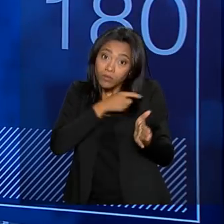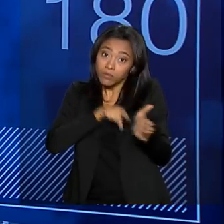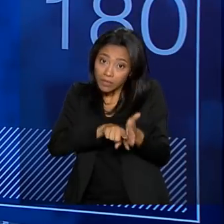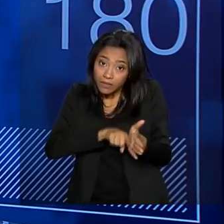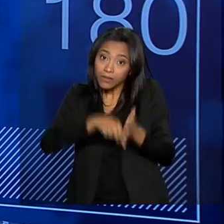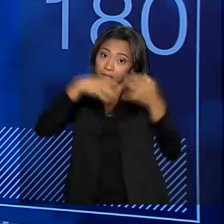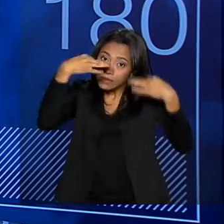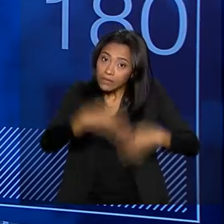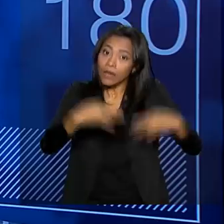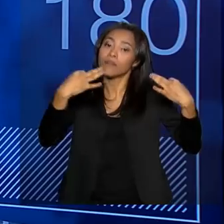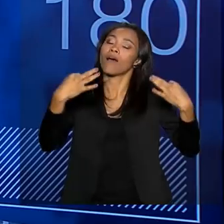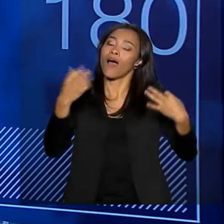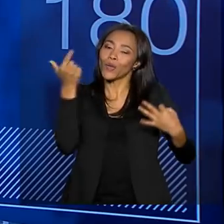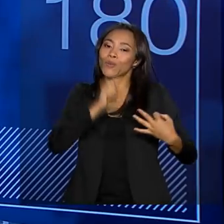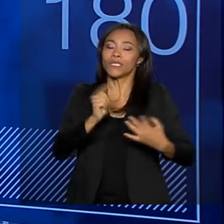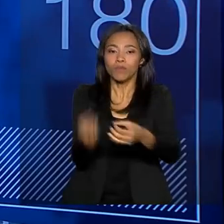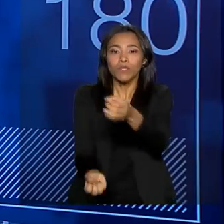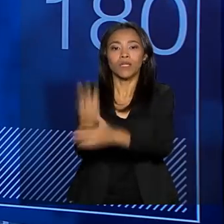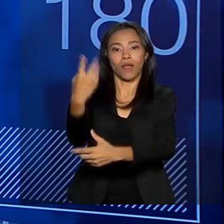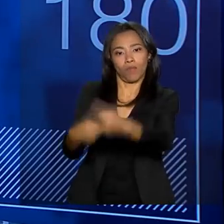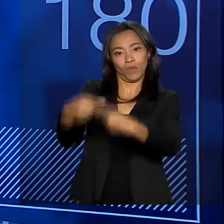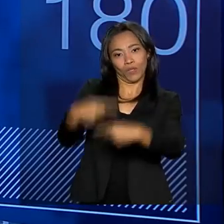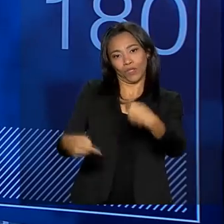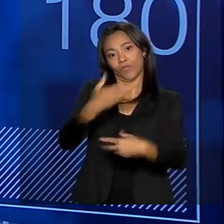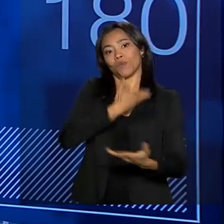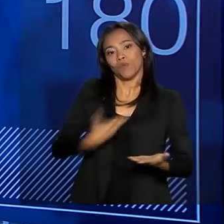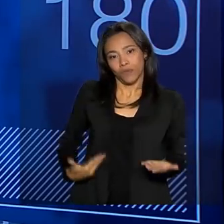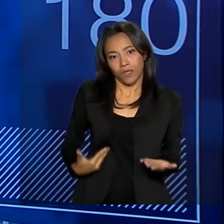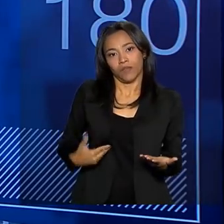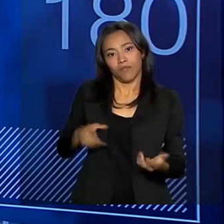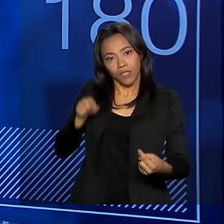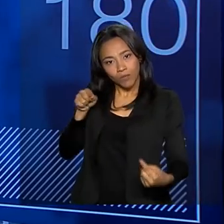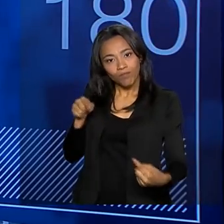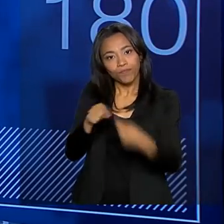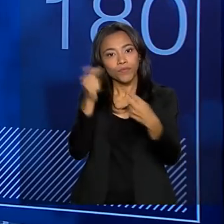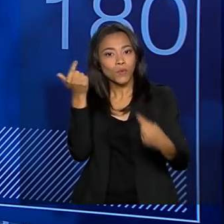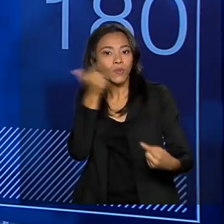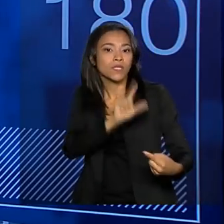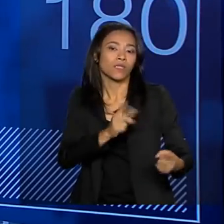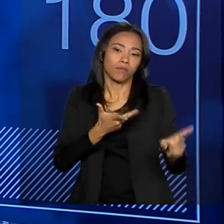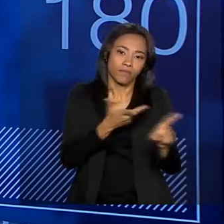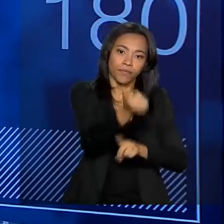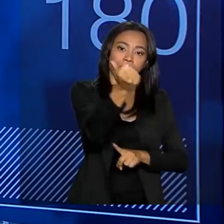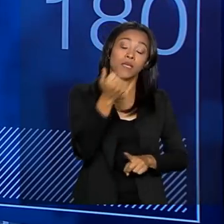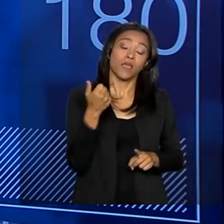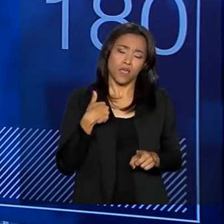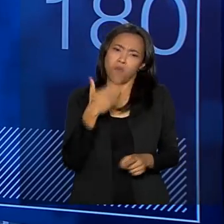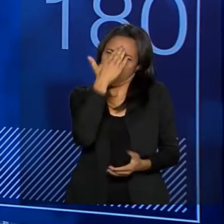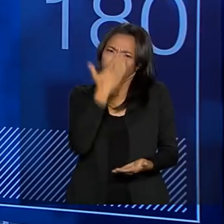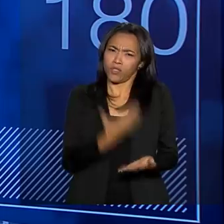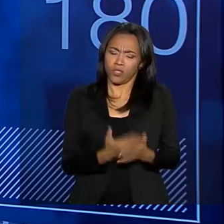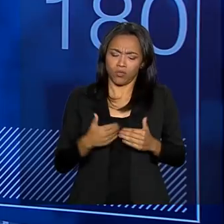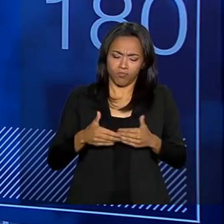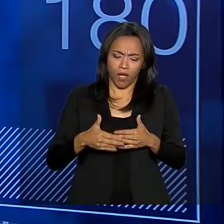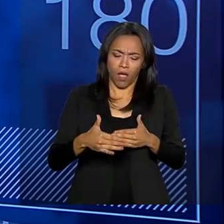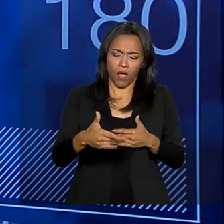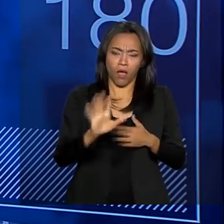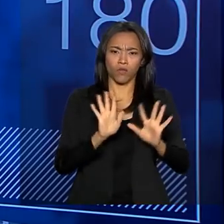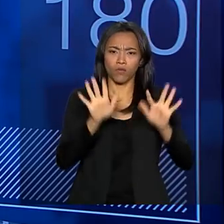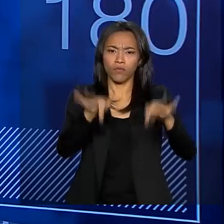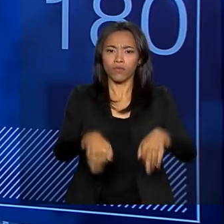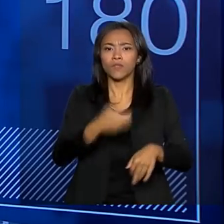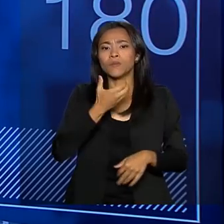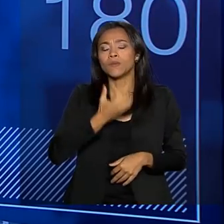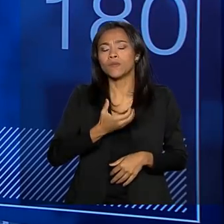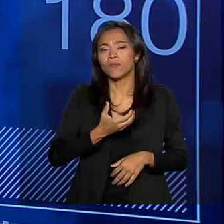poderá estabelecer políticas públicas adequadas. E aí eu creio que no próximo final do ano a gente já vai ter aí alguns